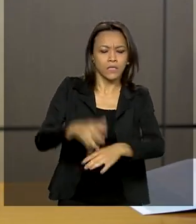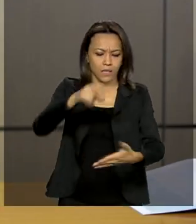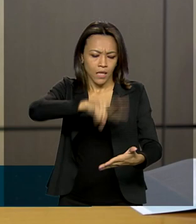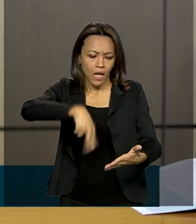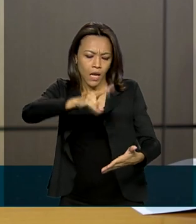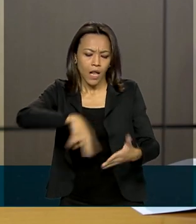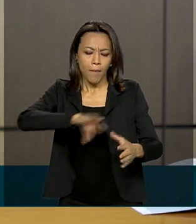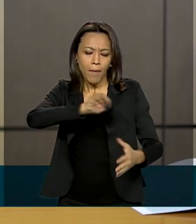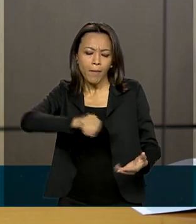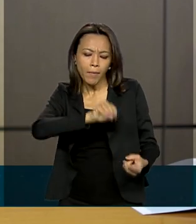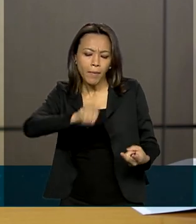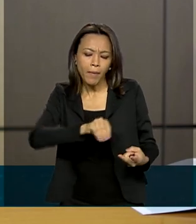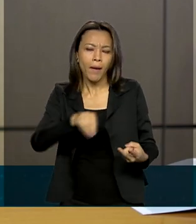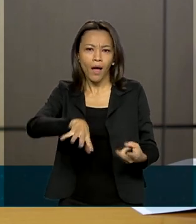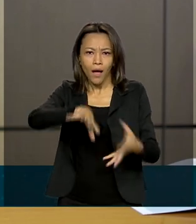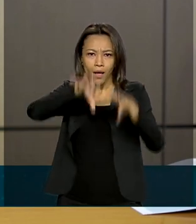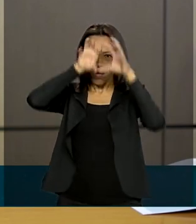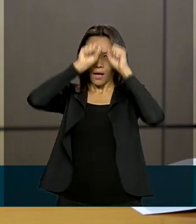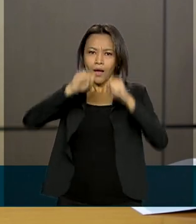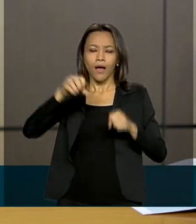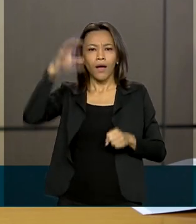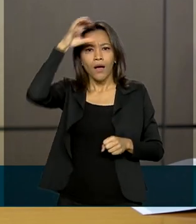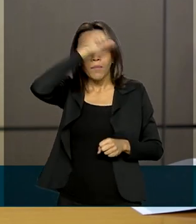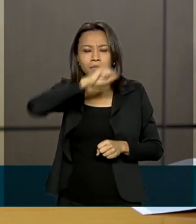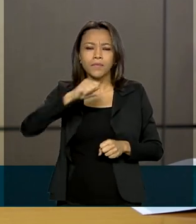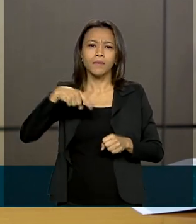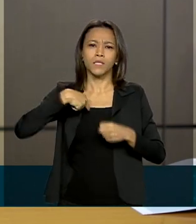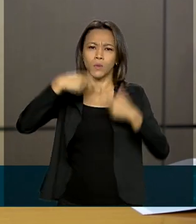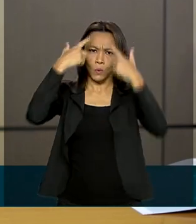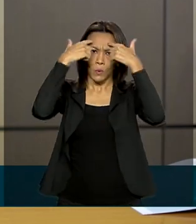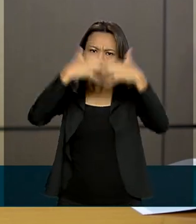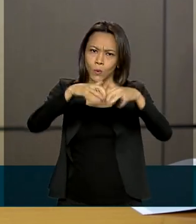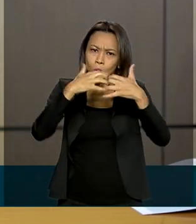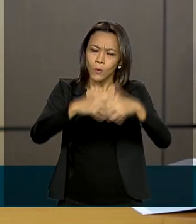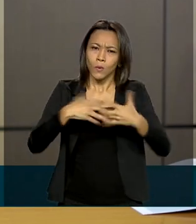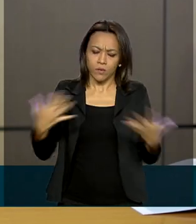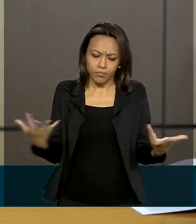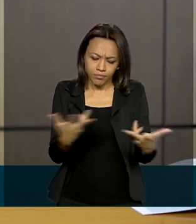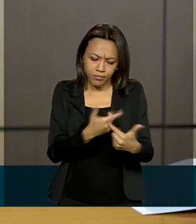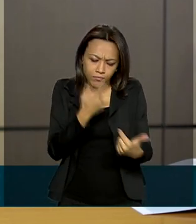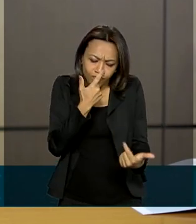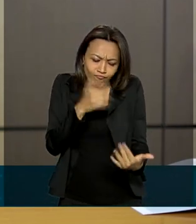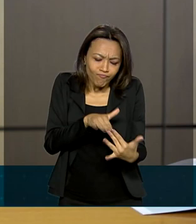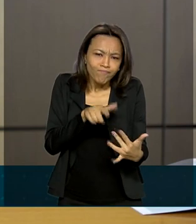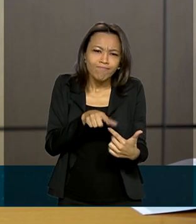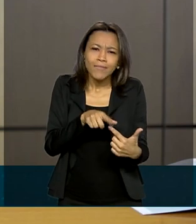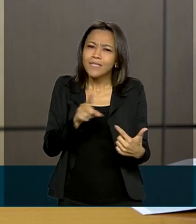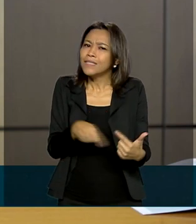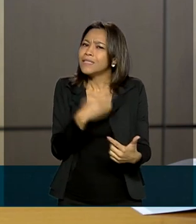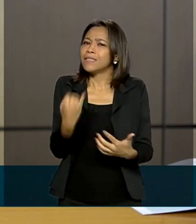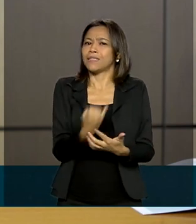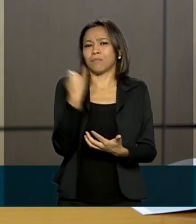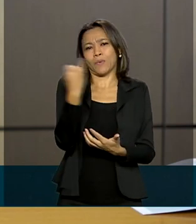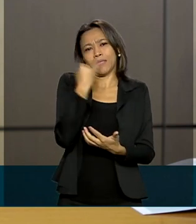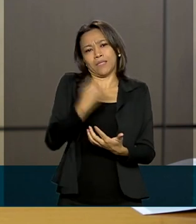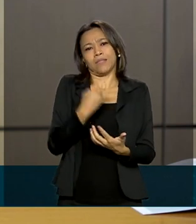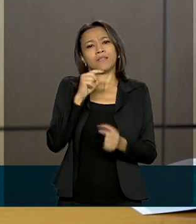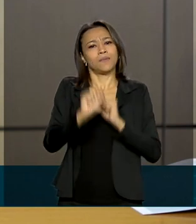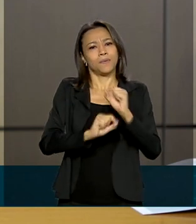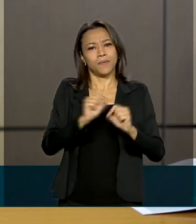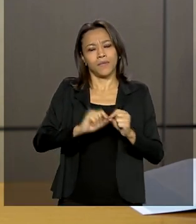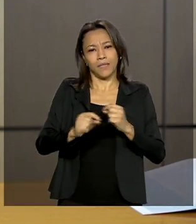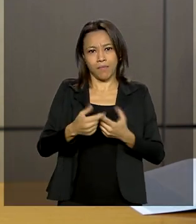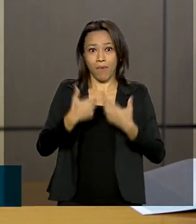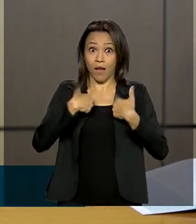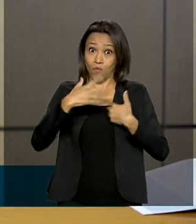adquirem conhecimentos, habilidades, se familiarizam com o material impresso e tudo isso é de fundamental importância na